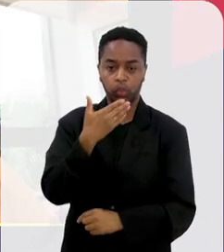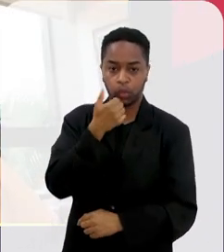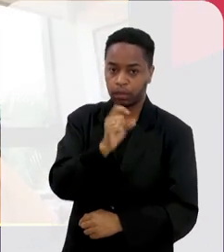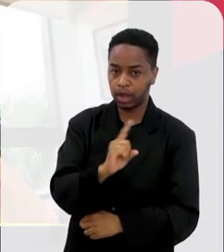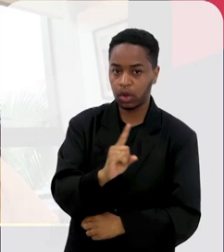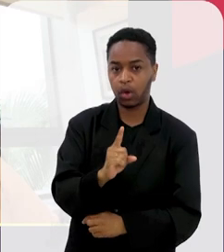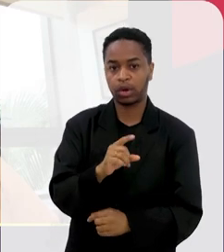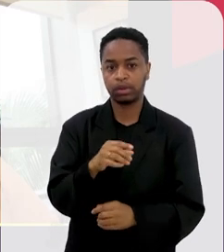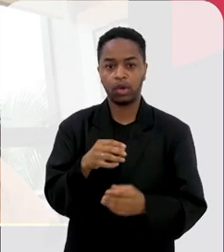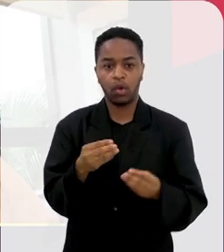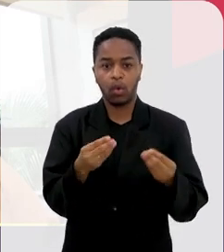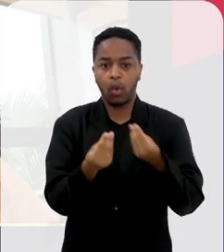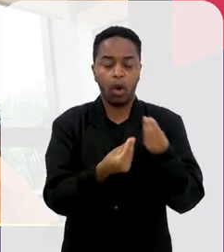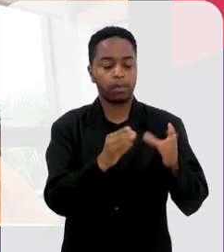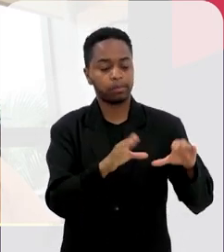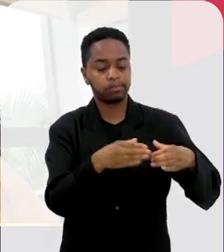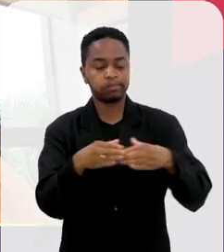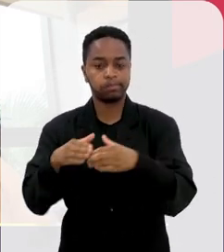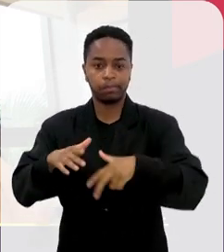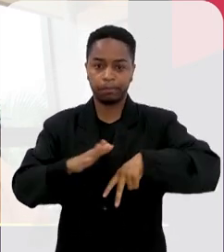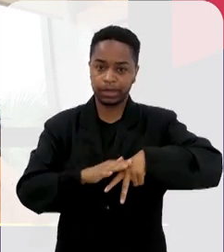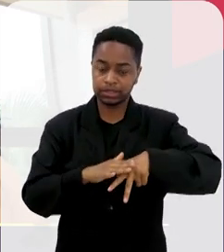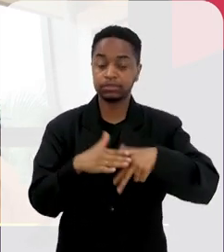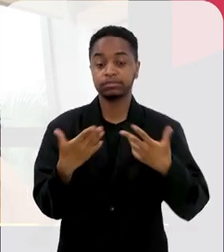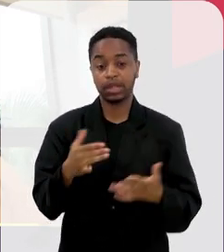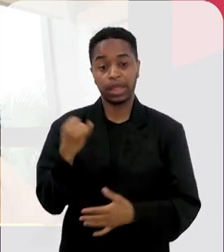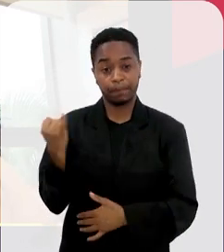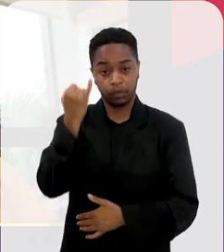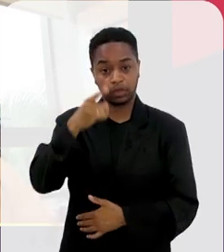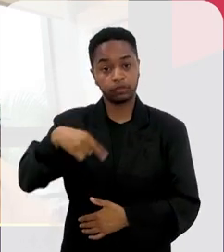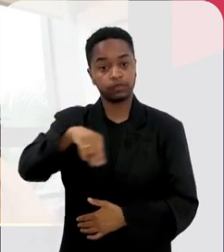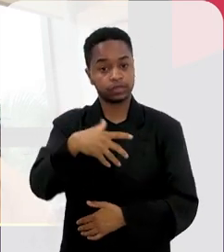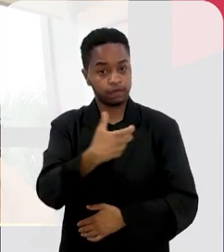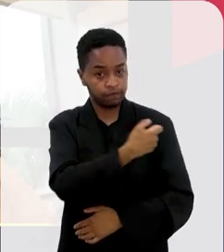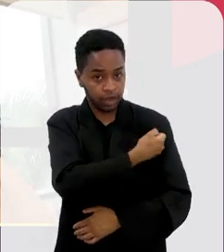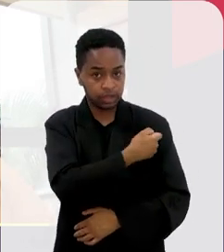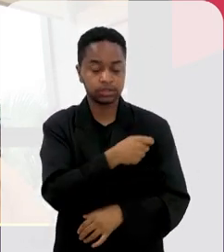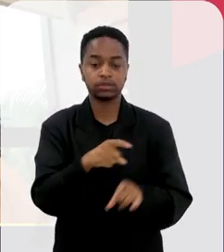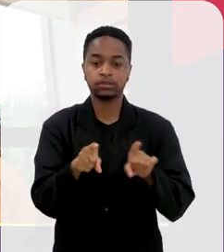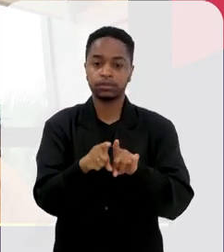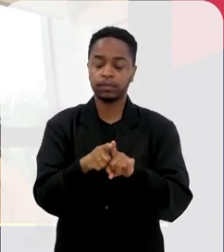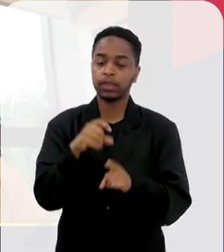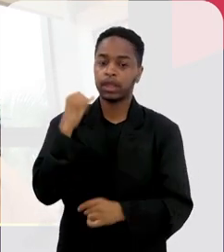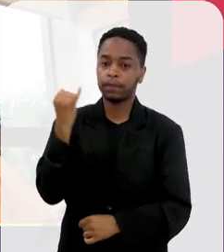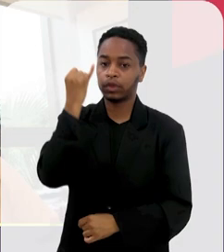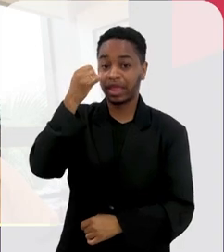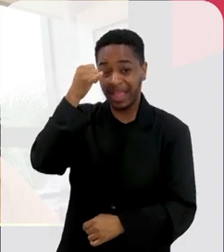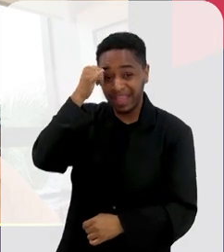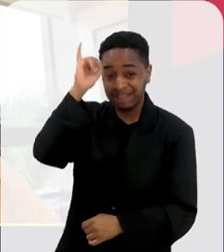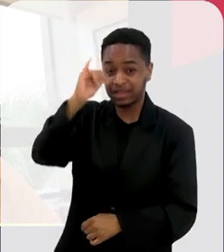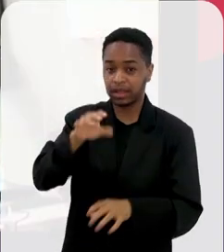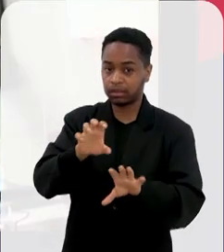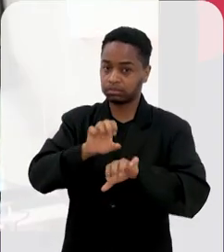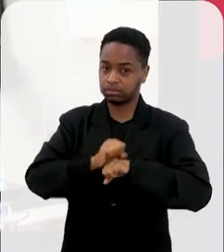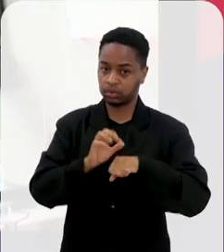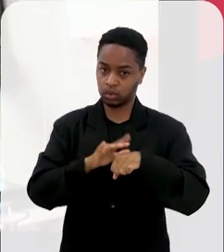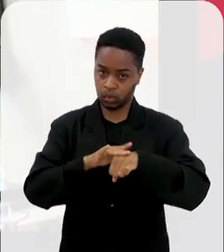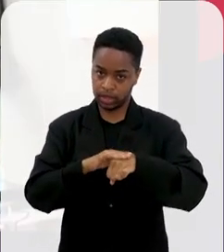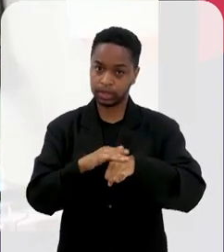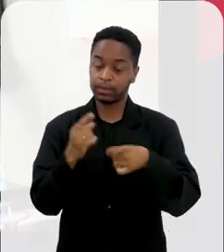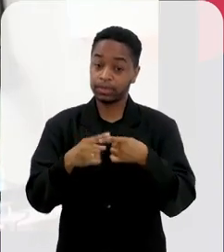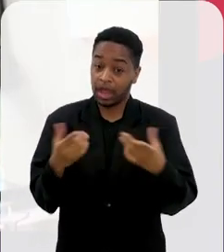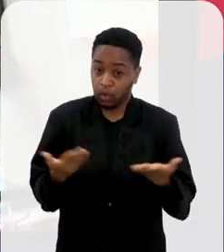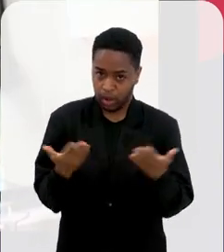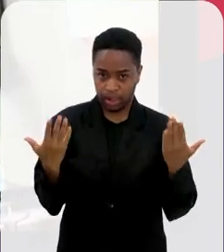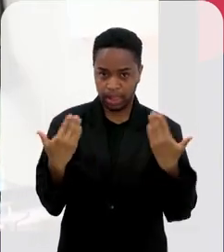melhora de um subgrupo desses pacientes. Então, muito importante vacinar, muito importante evitar a